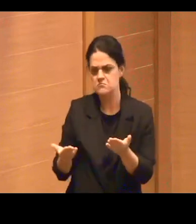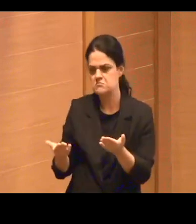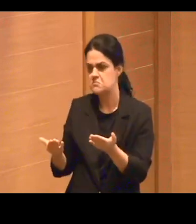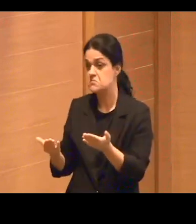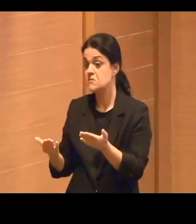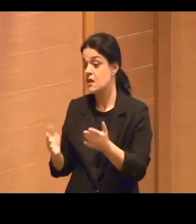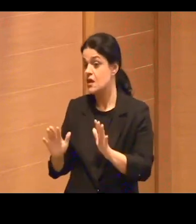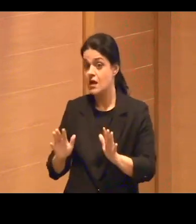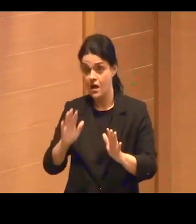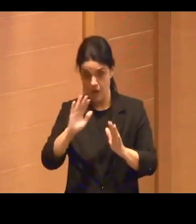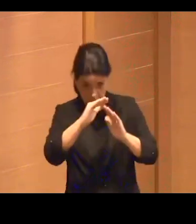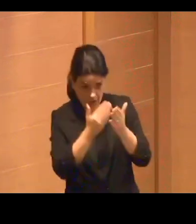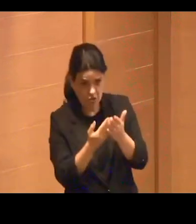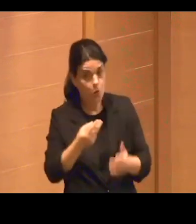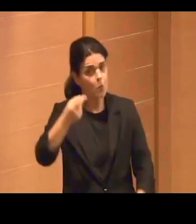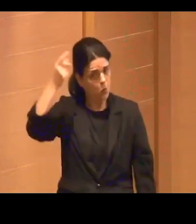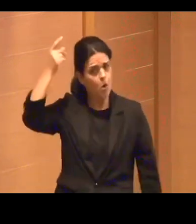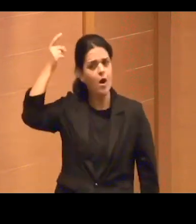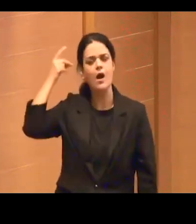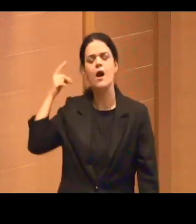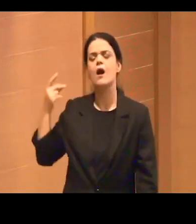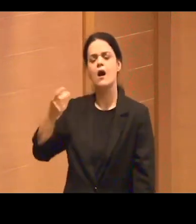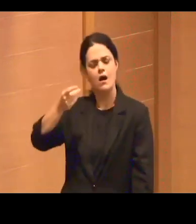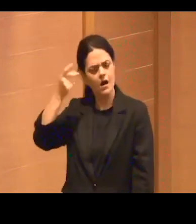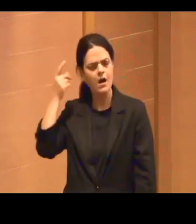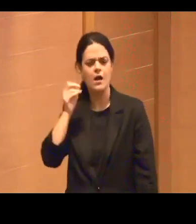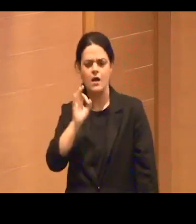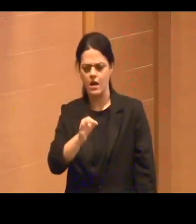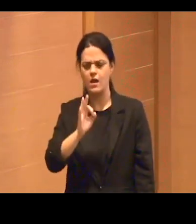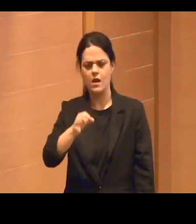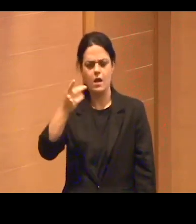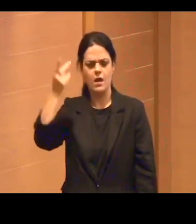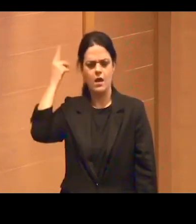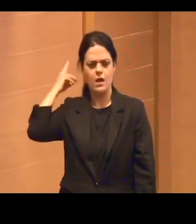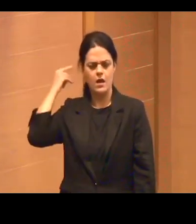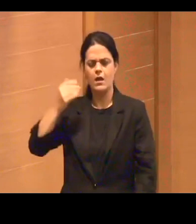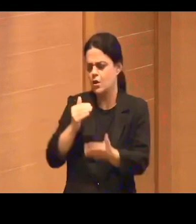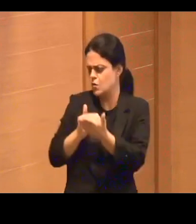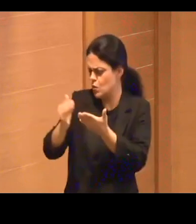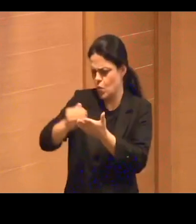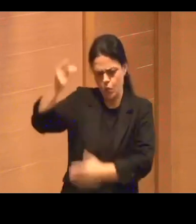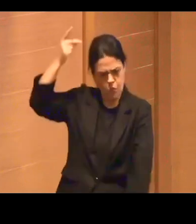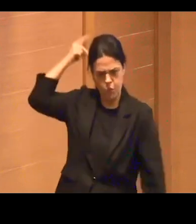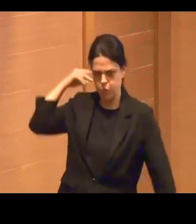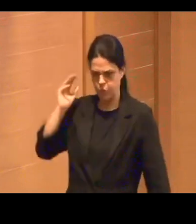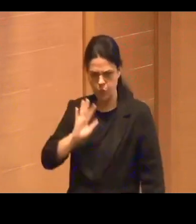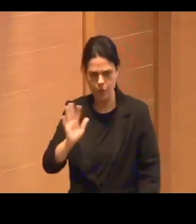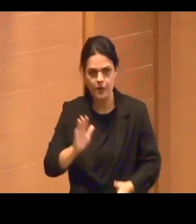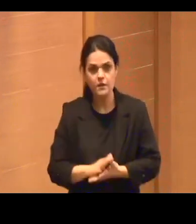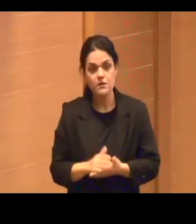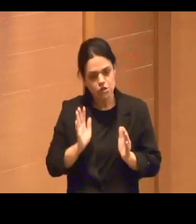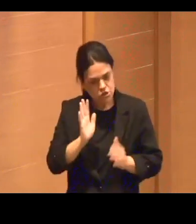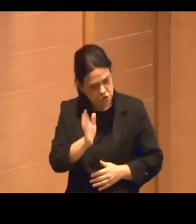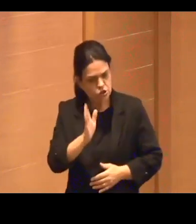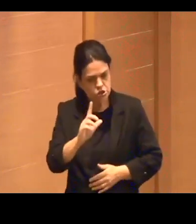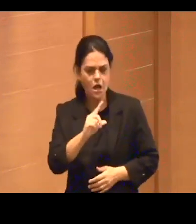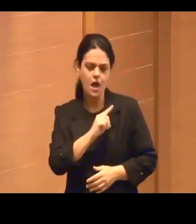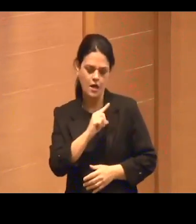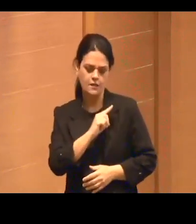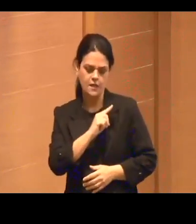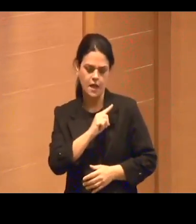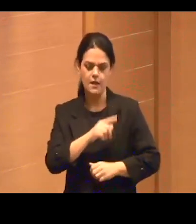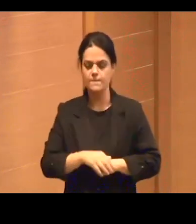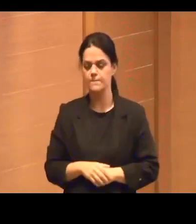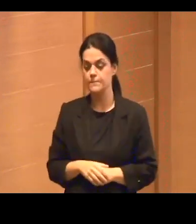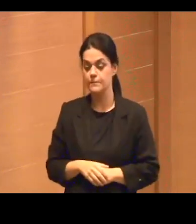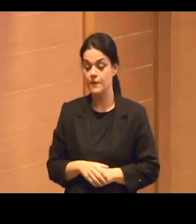Ah, antigona? Ah, ela é desde o começo, é. Então, já existia. E